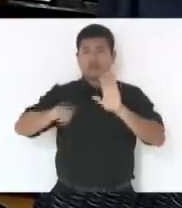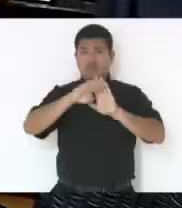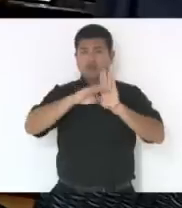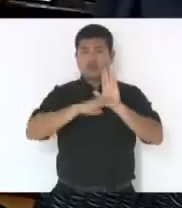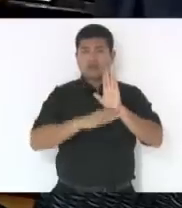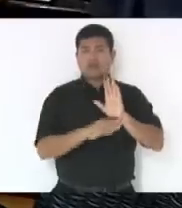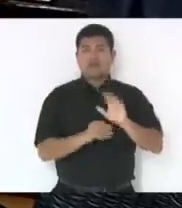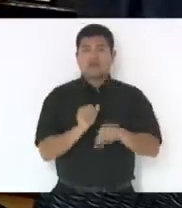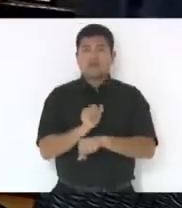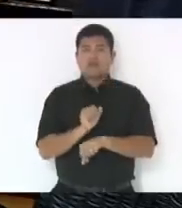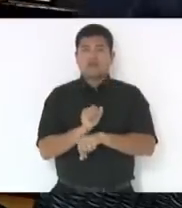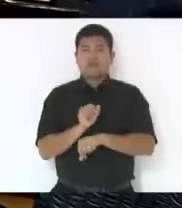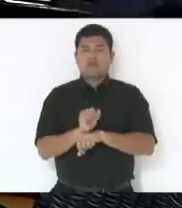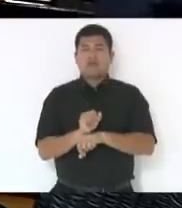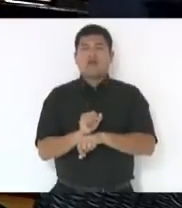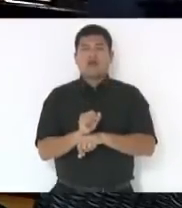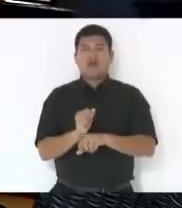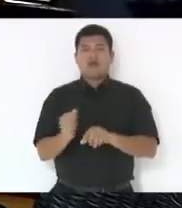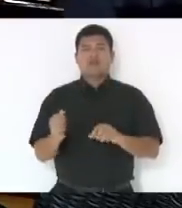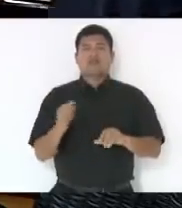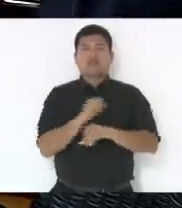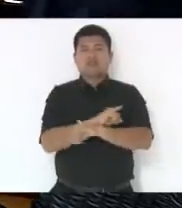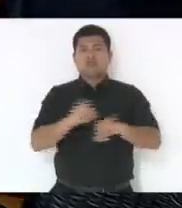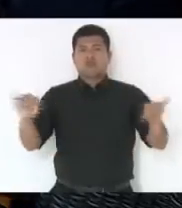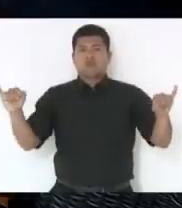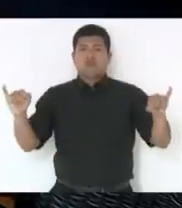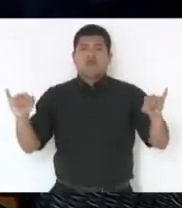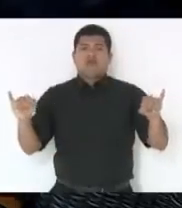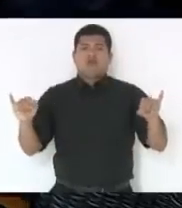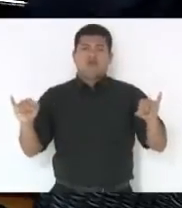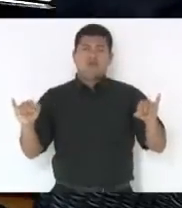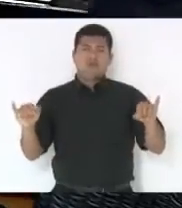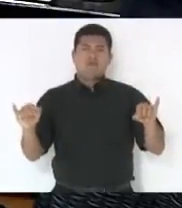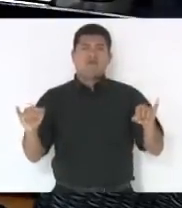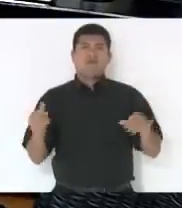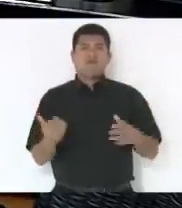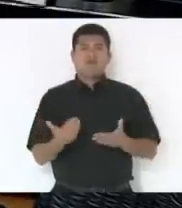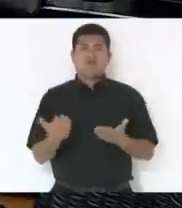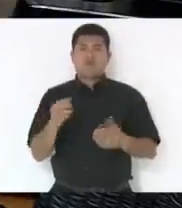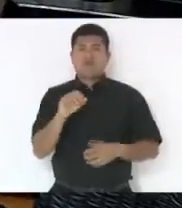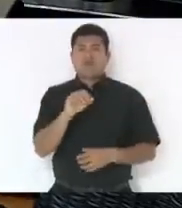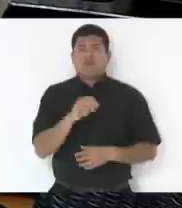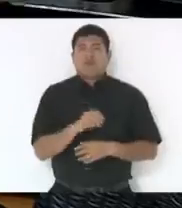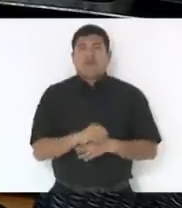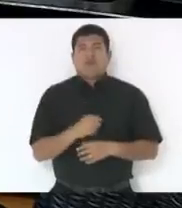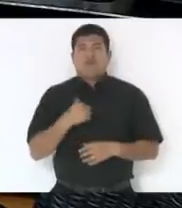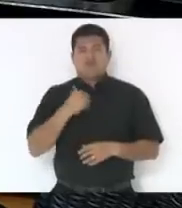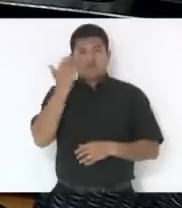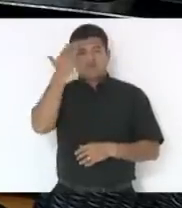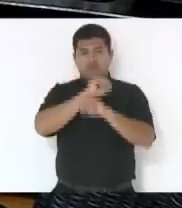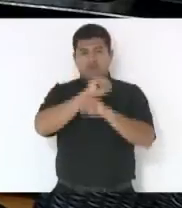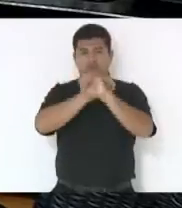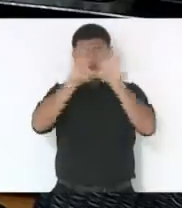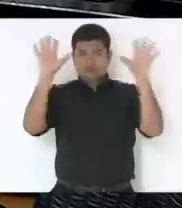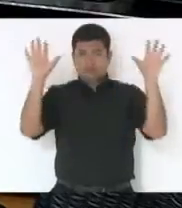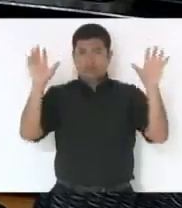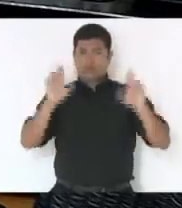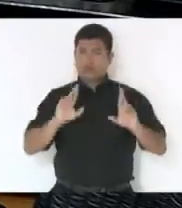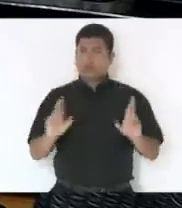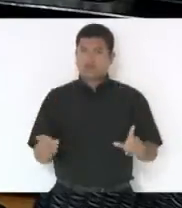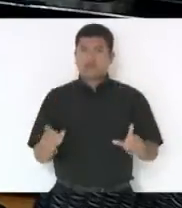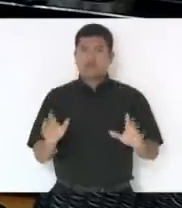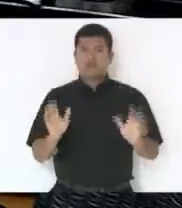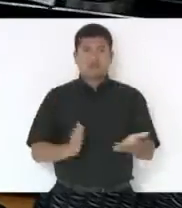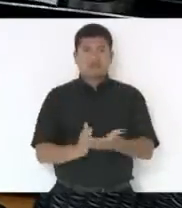a publicação do enunciado, porque na hora de publicar o enunciado, o entendimento disso aí vai ser diferente e já foi